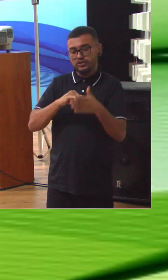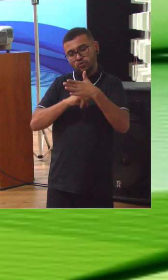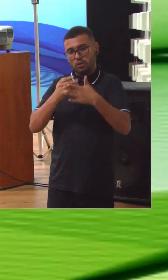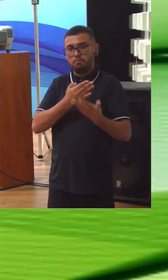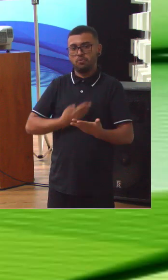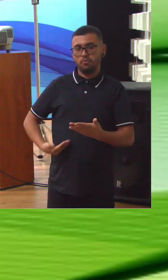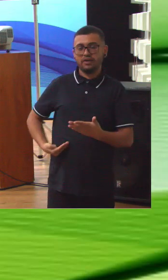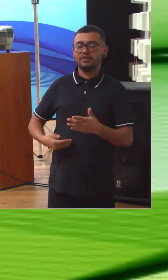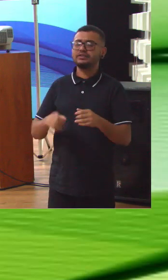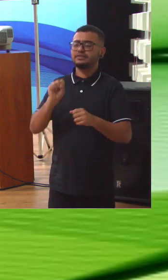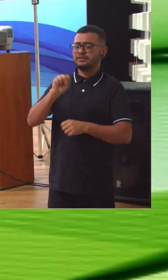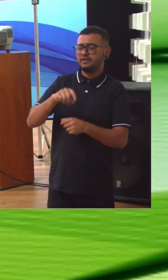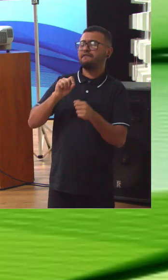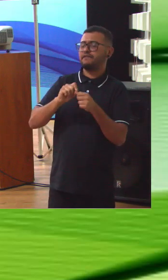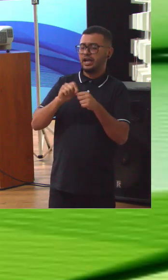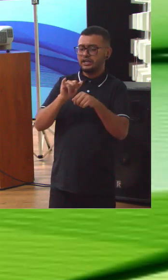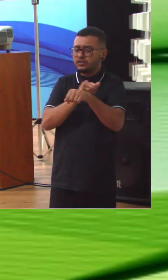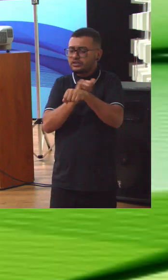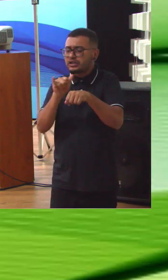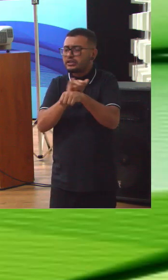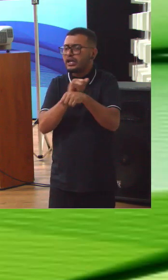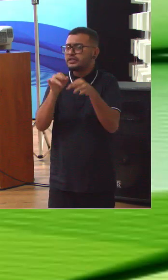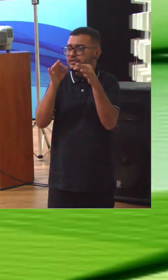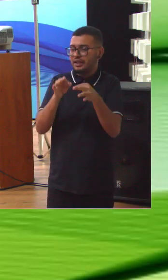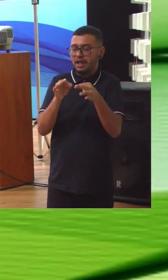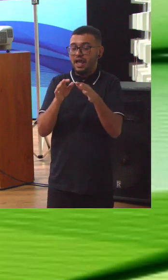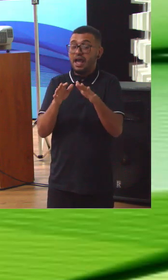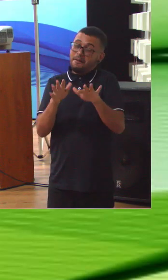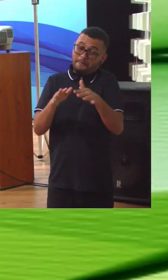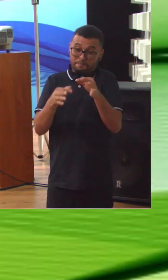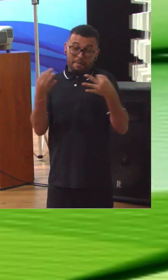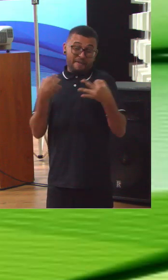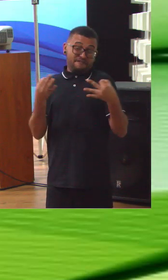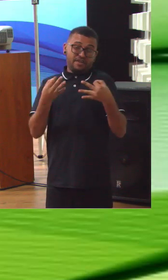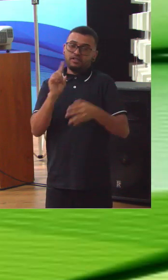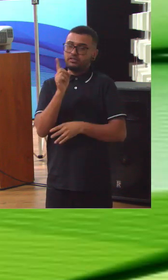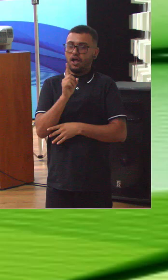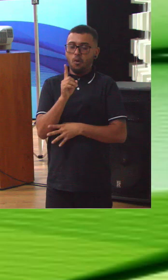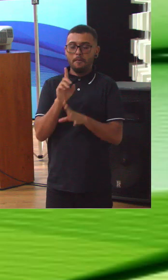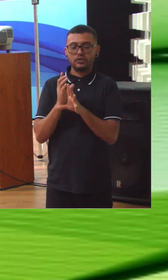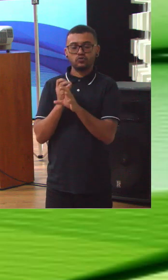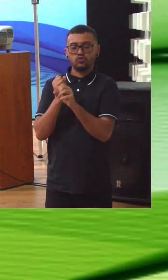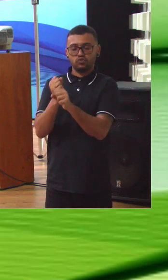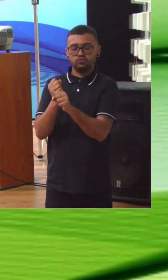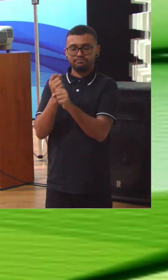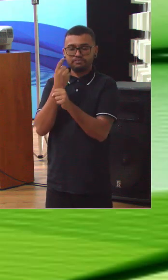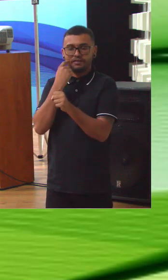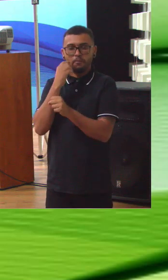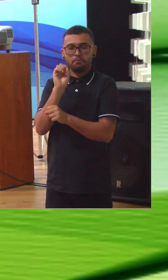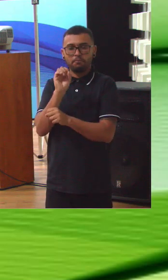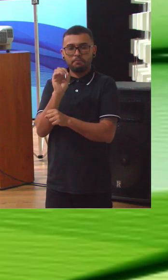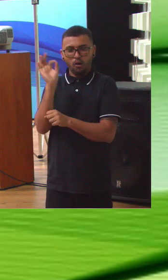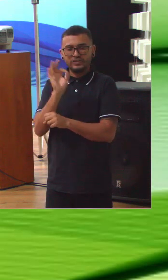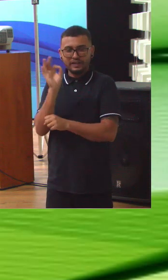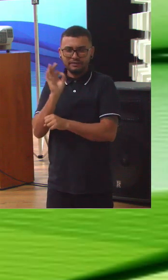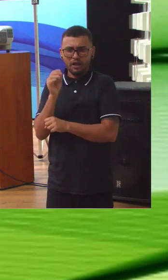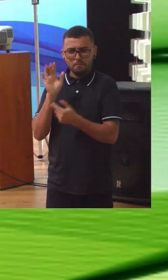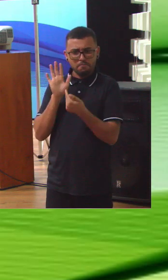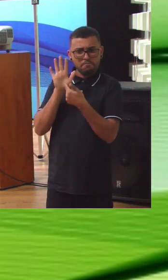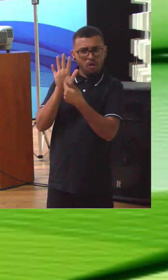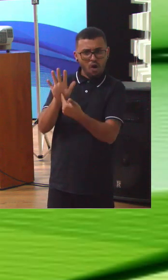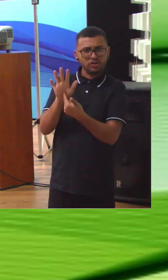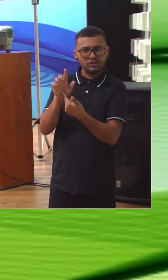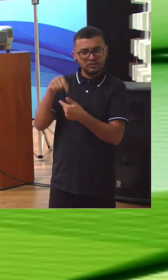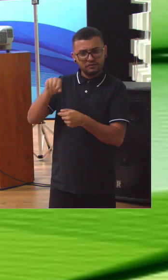fazem o processo. Podem não fazer de uma maneira perfeita, mas os números apontam que elas já fazem. E se elas já estão neste caminho,